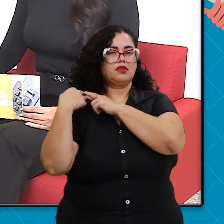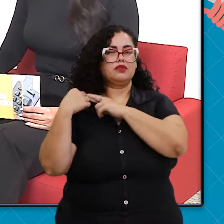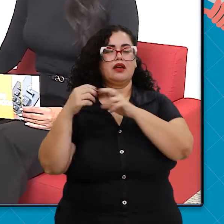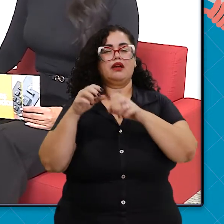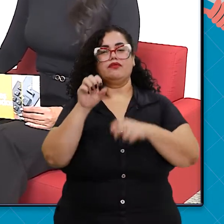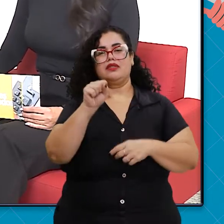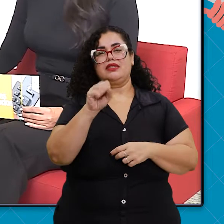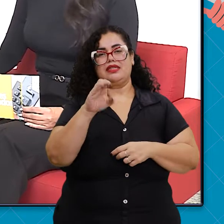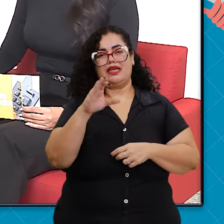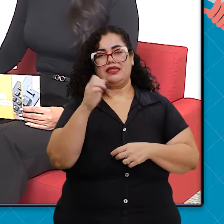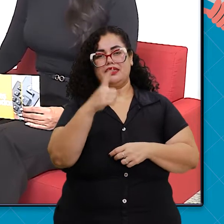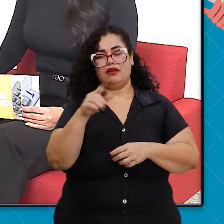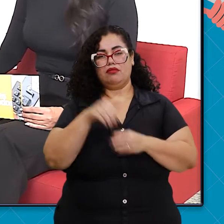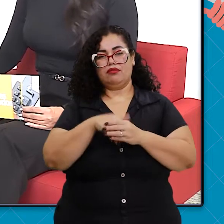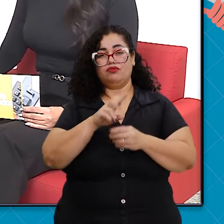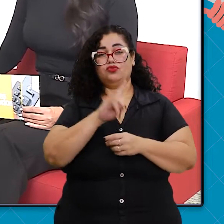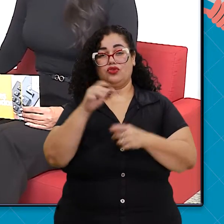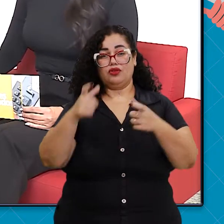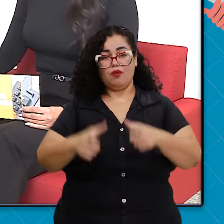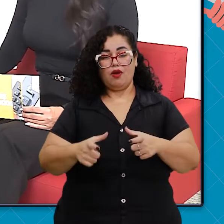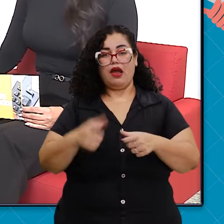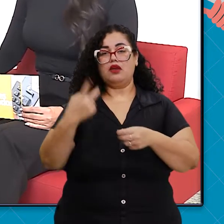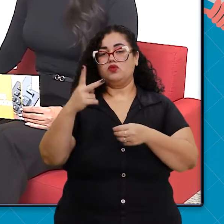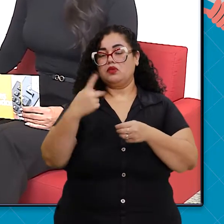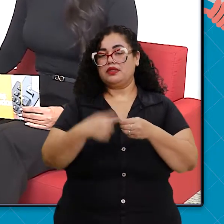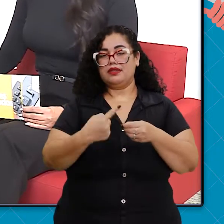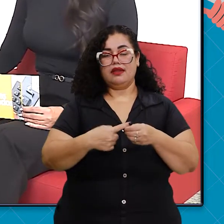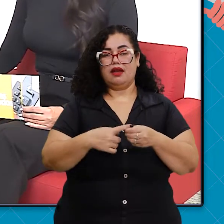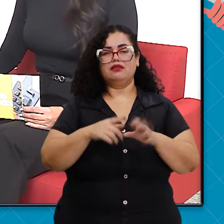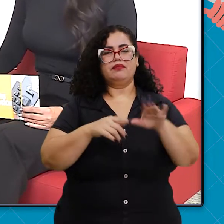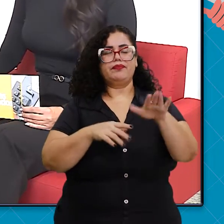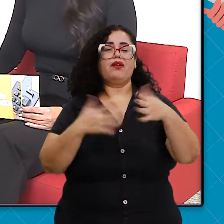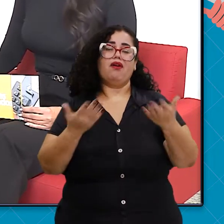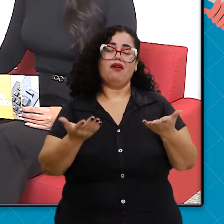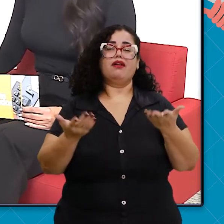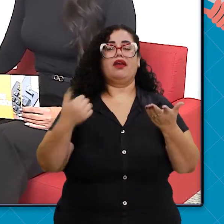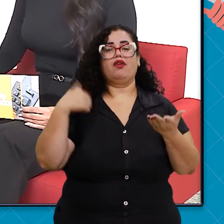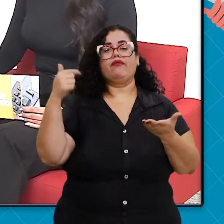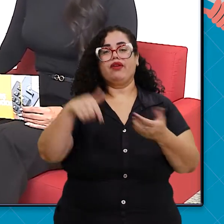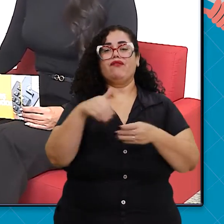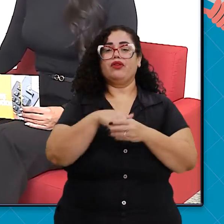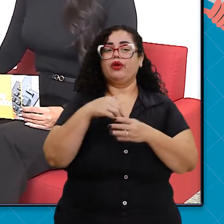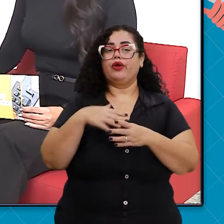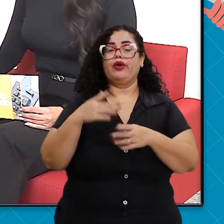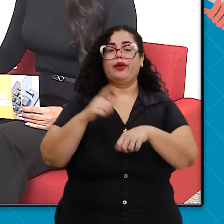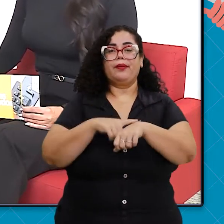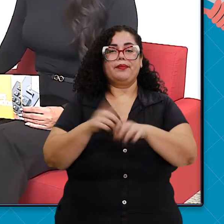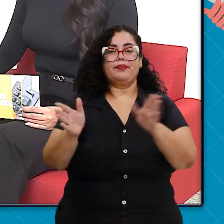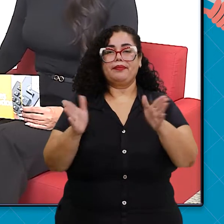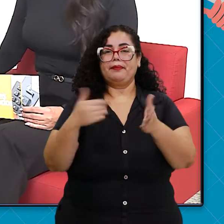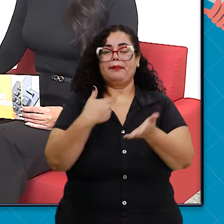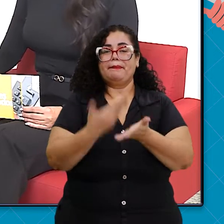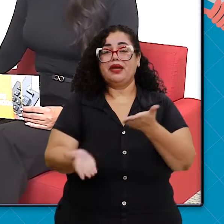lá da sessão eleitoral, onde ele vota na cidade dele, e fala, olha, eu vim, eu perdi o prazo, mas eu quero votar. A justiça